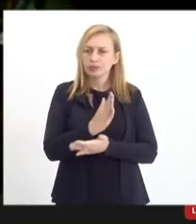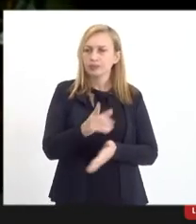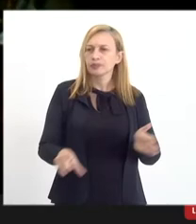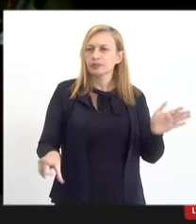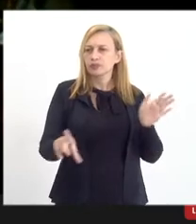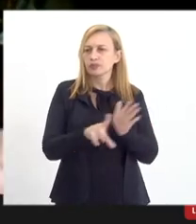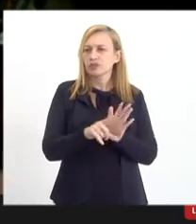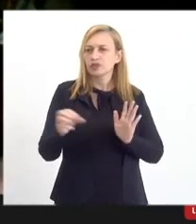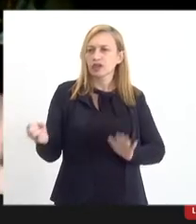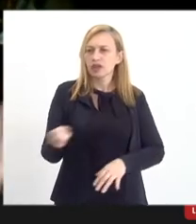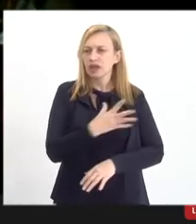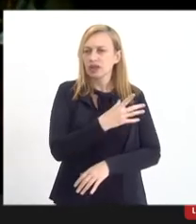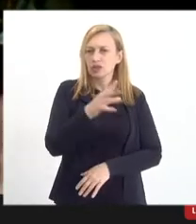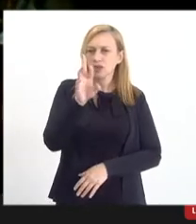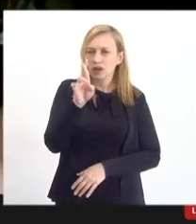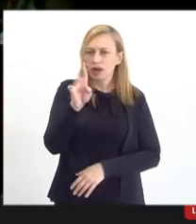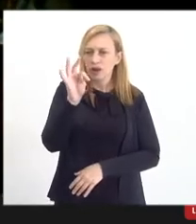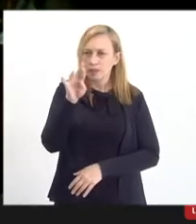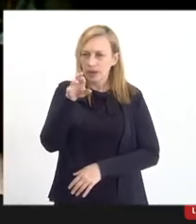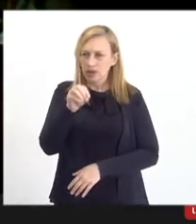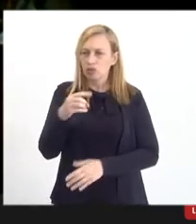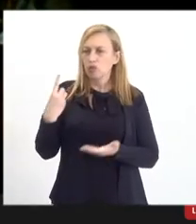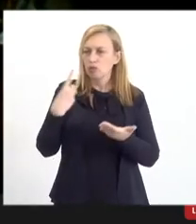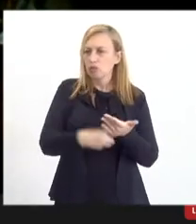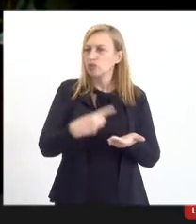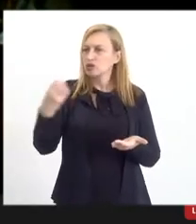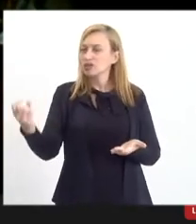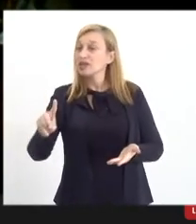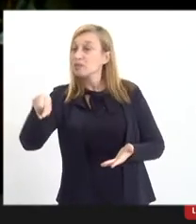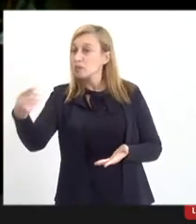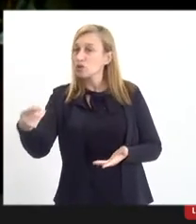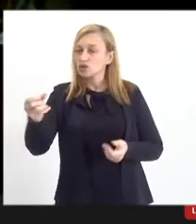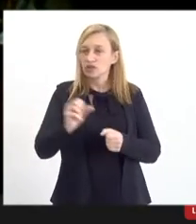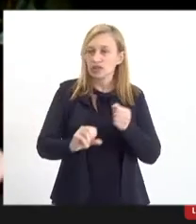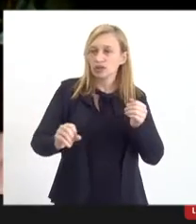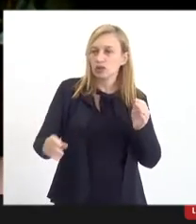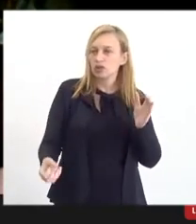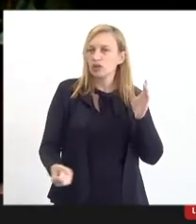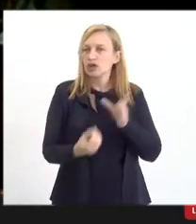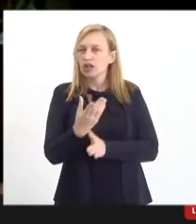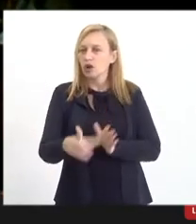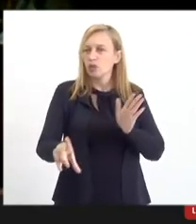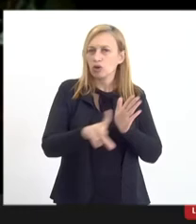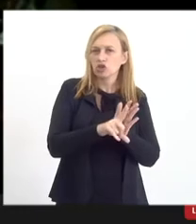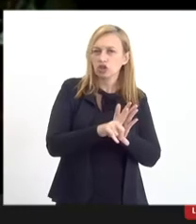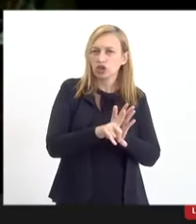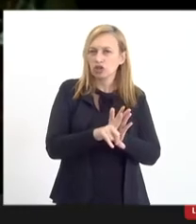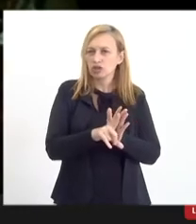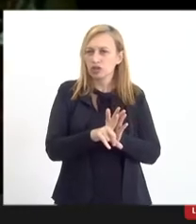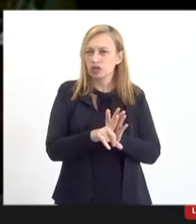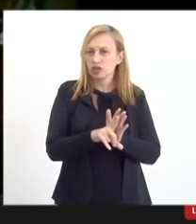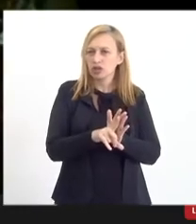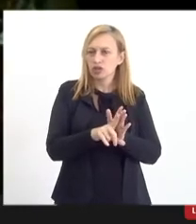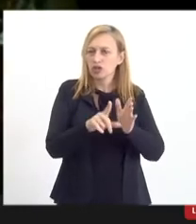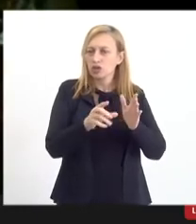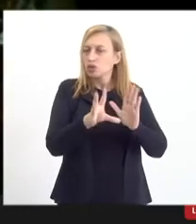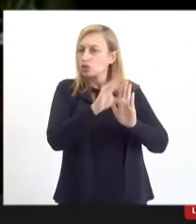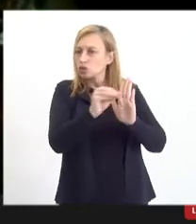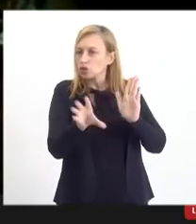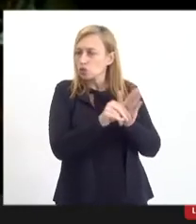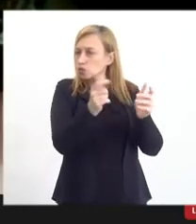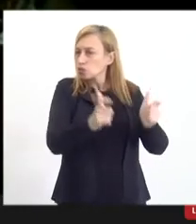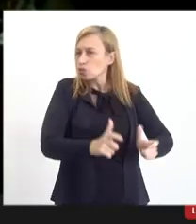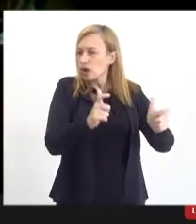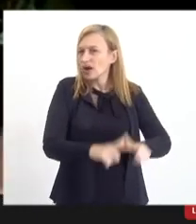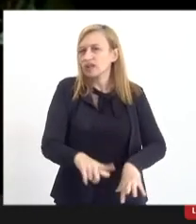lei do repetro com o compromisso de fazer depois um projeto de lei com conteúdo local, porque existe um